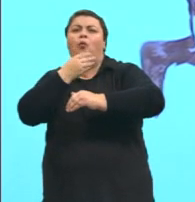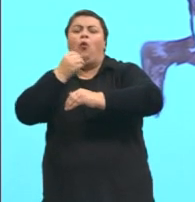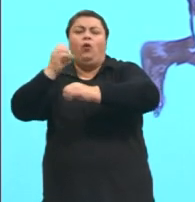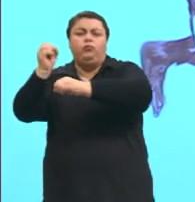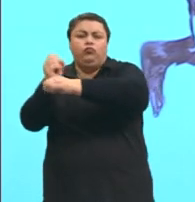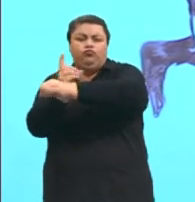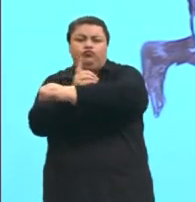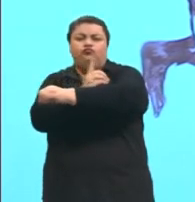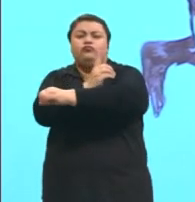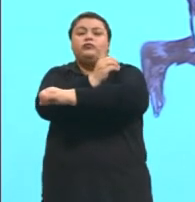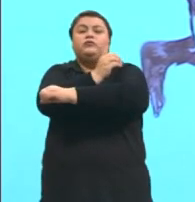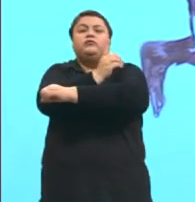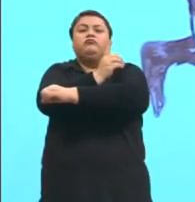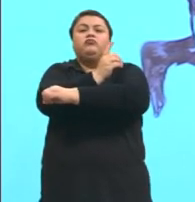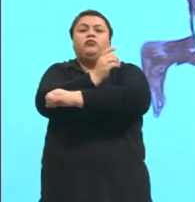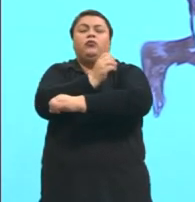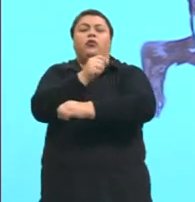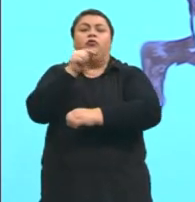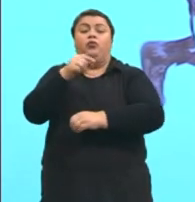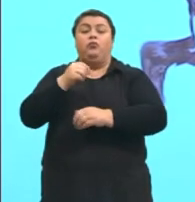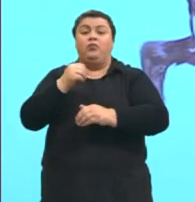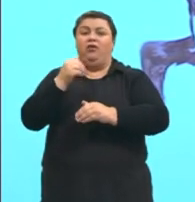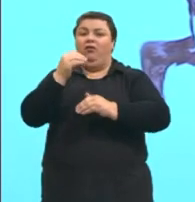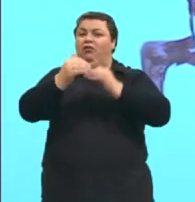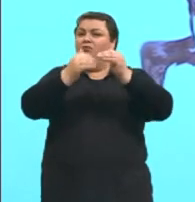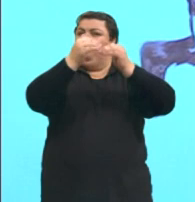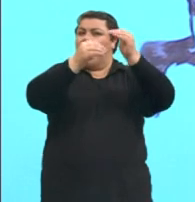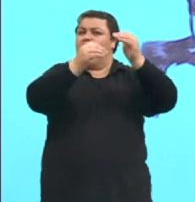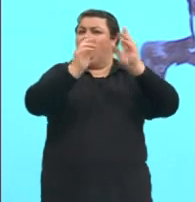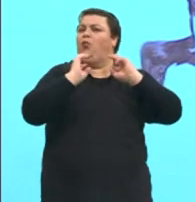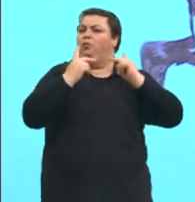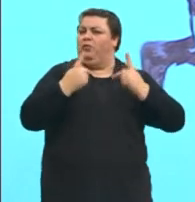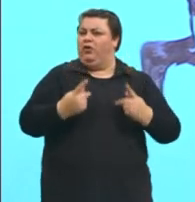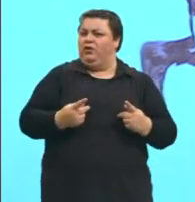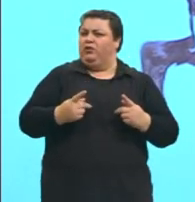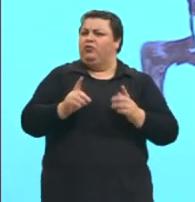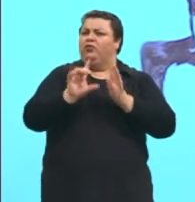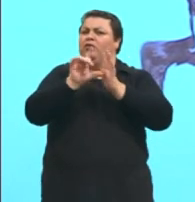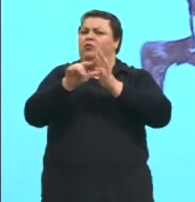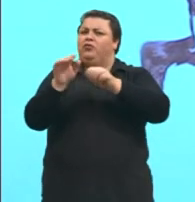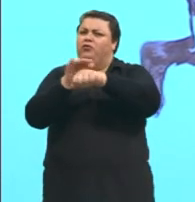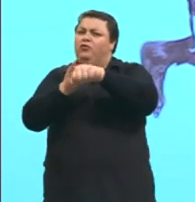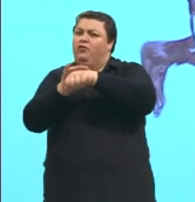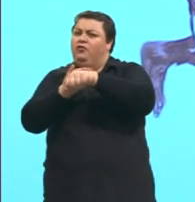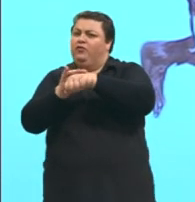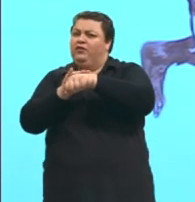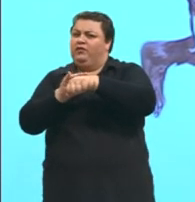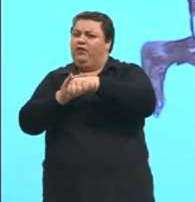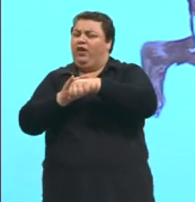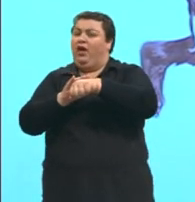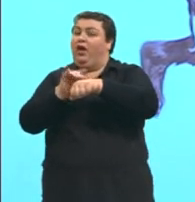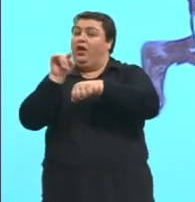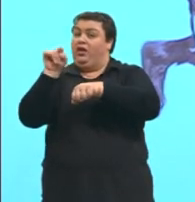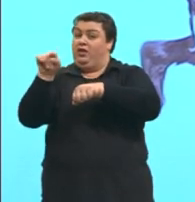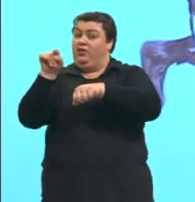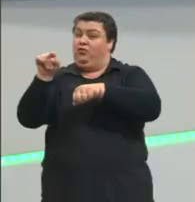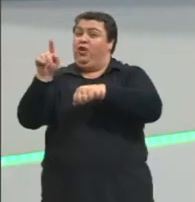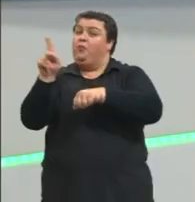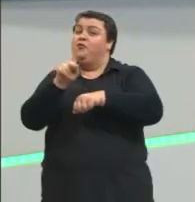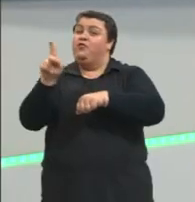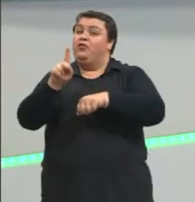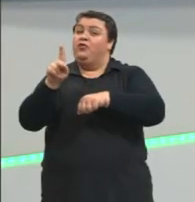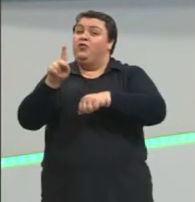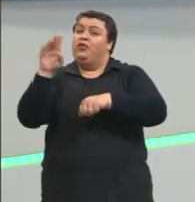evoluindo. Sobre a evolução humana, eu não vou conversar com vocês, porque isso é coisa lá para a biologia. A